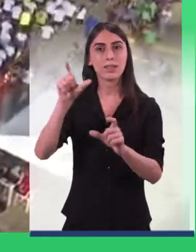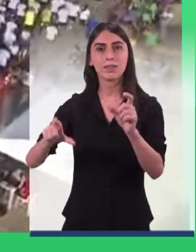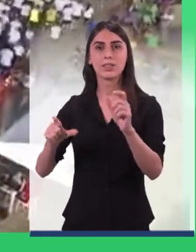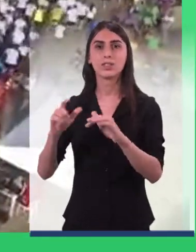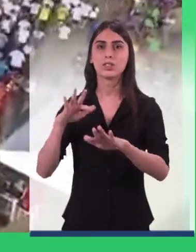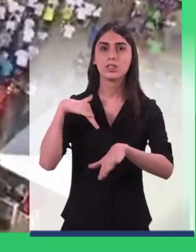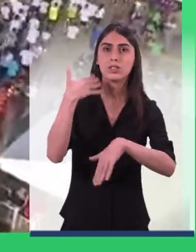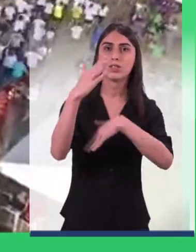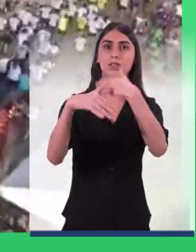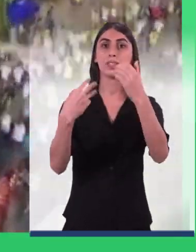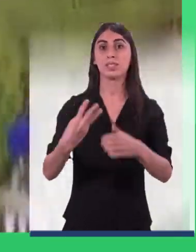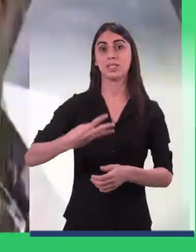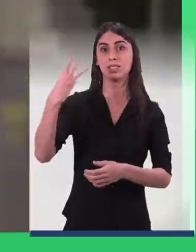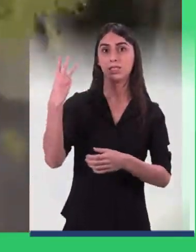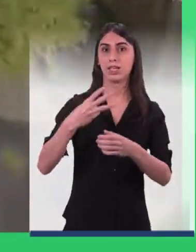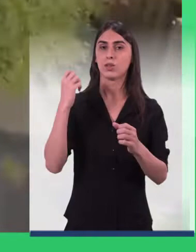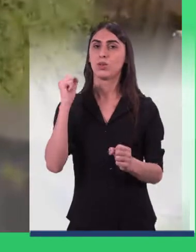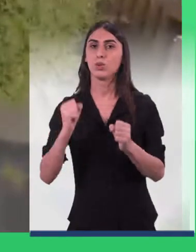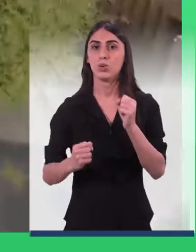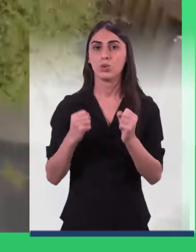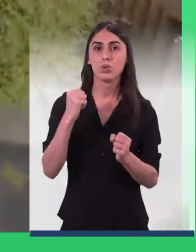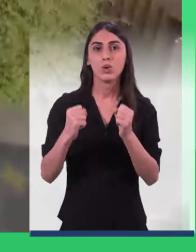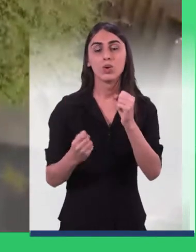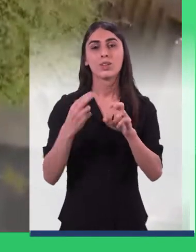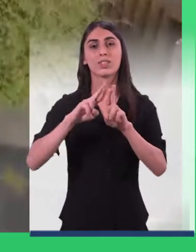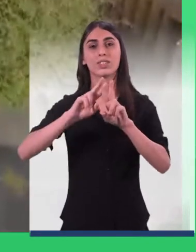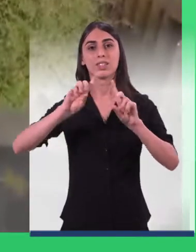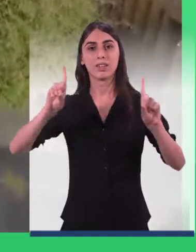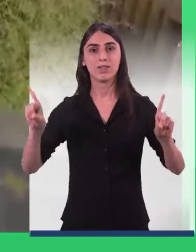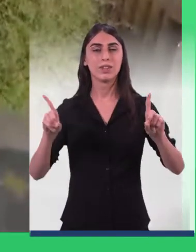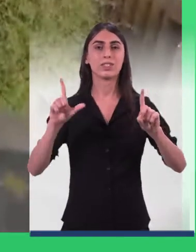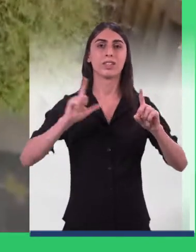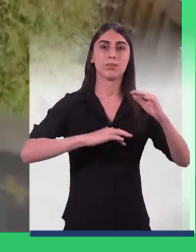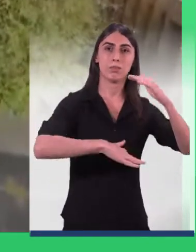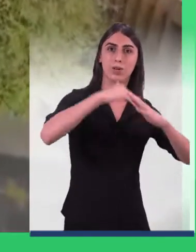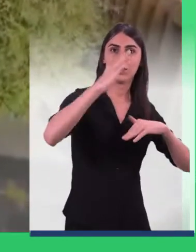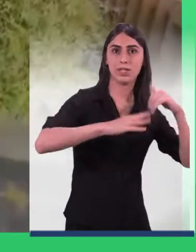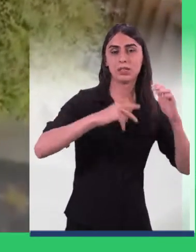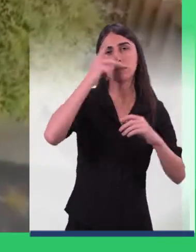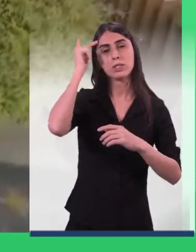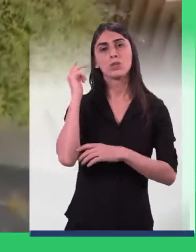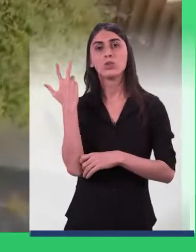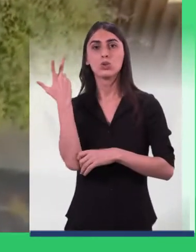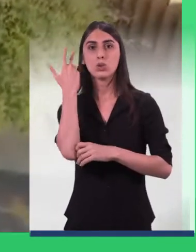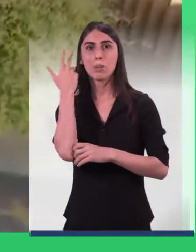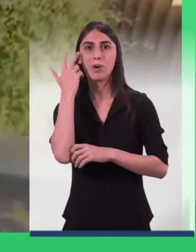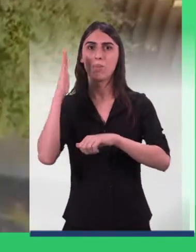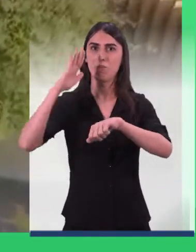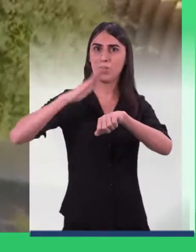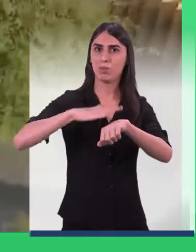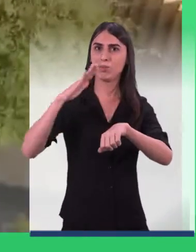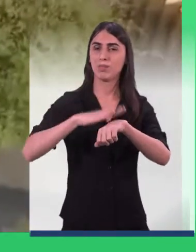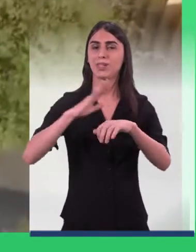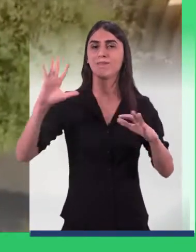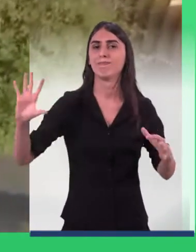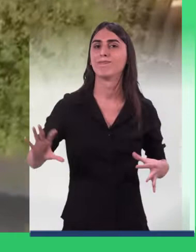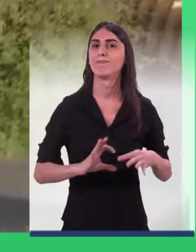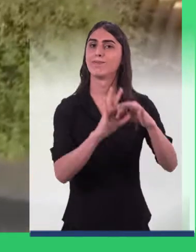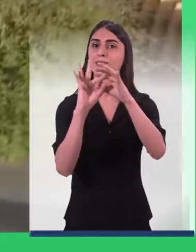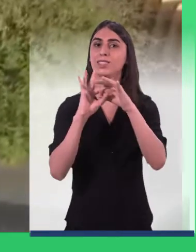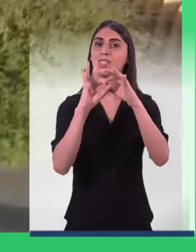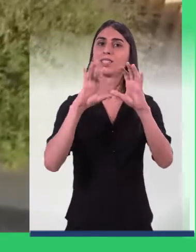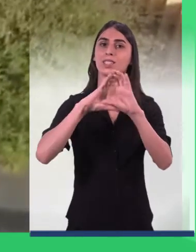promovemos a terceira Corrida da UFESA, que reuniu atletas profissionais e amadores. Foi um belo momento de